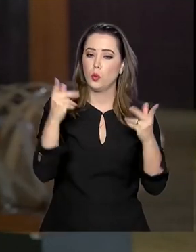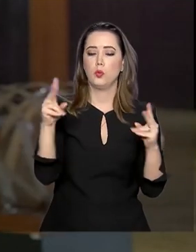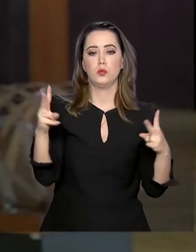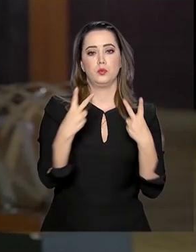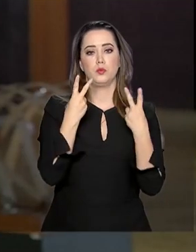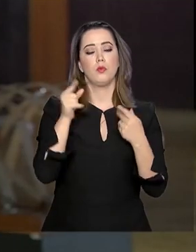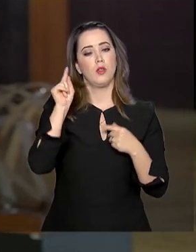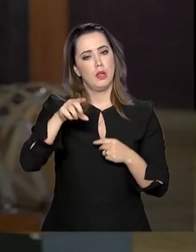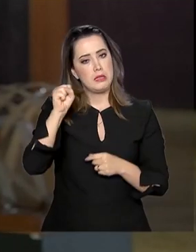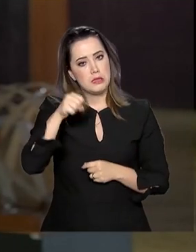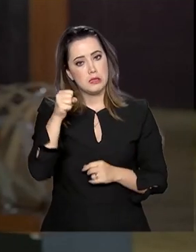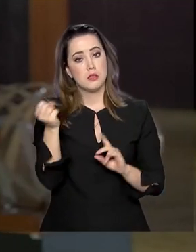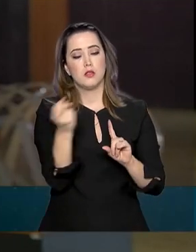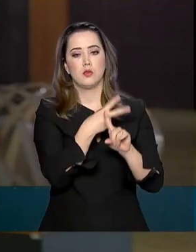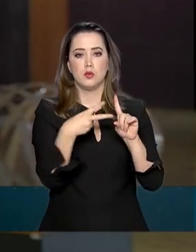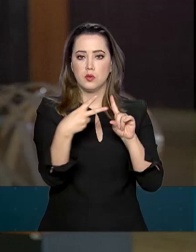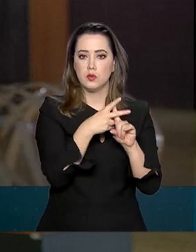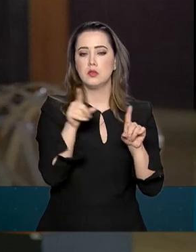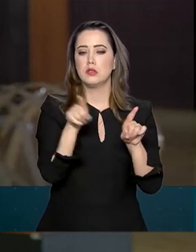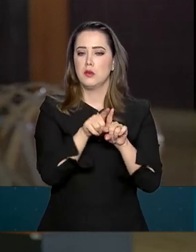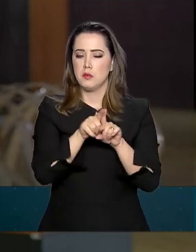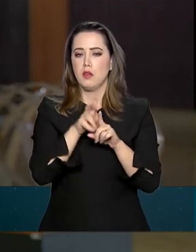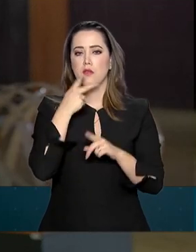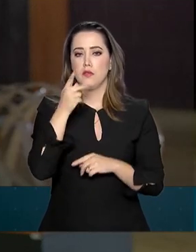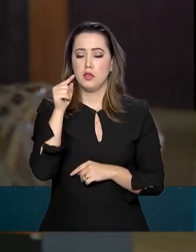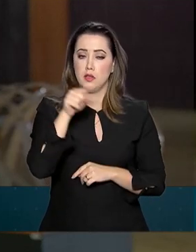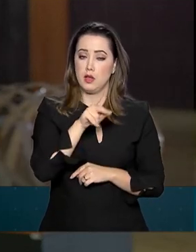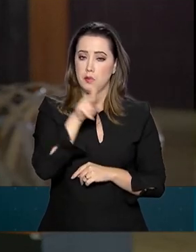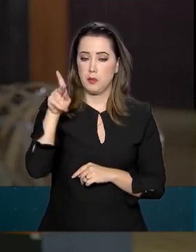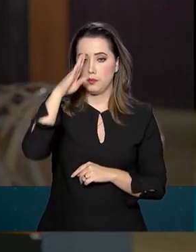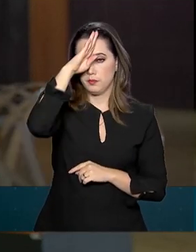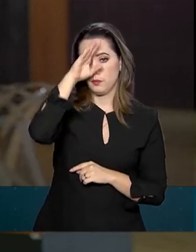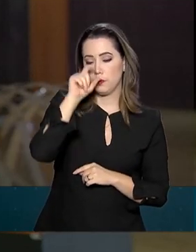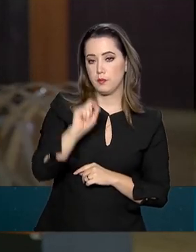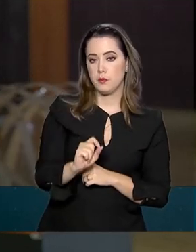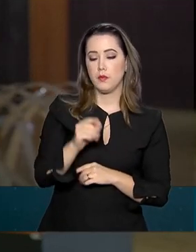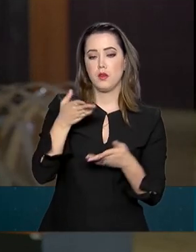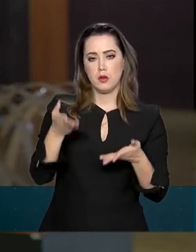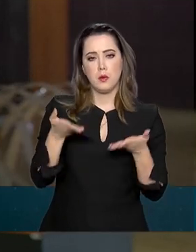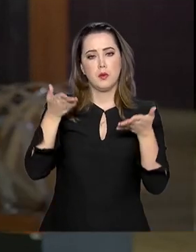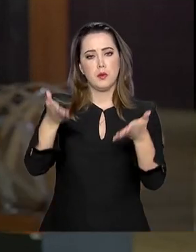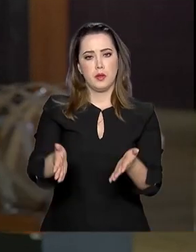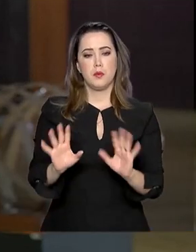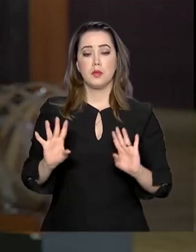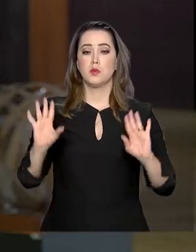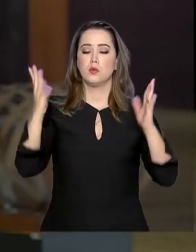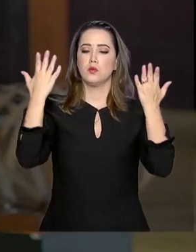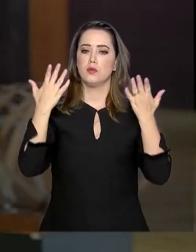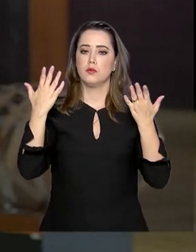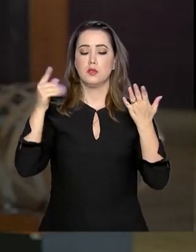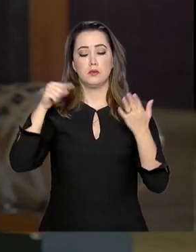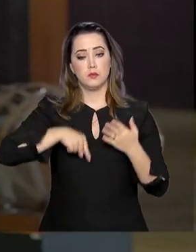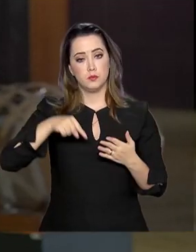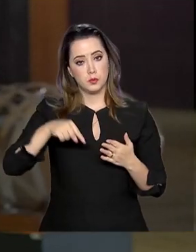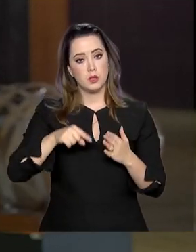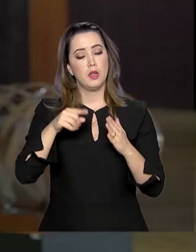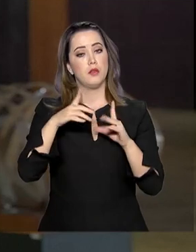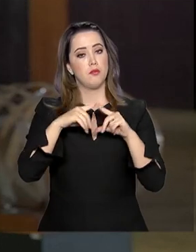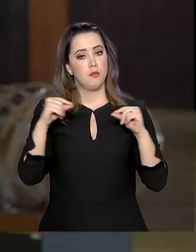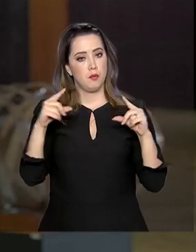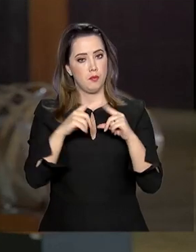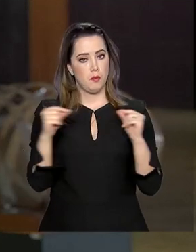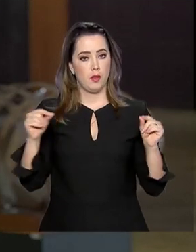mesmo. A reforma da Previdência também foi comentada pelo presidente Jair Bolsonaro, que participou de um evento aqui em